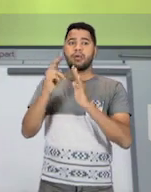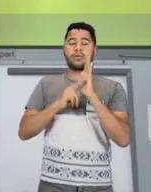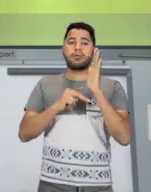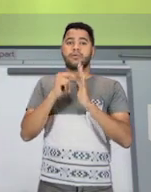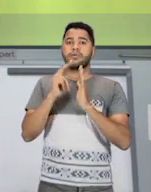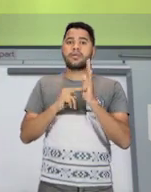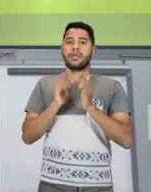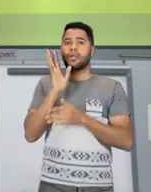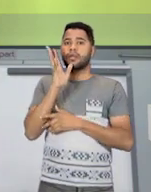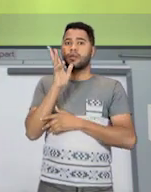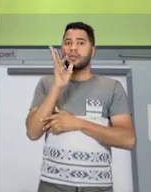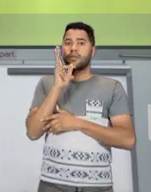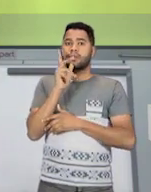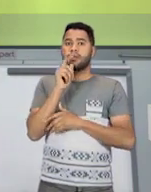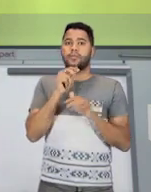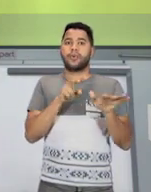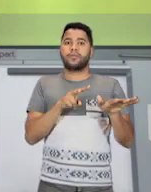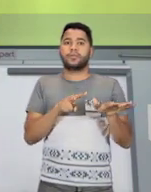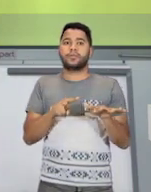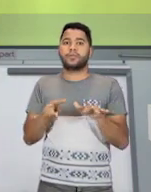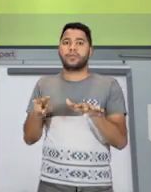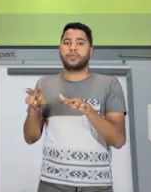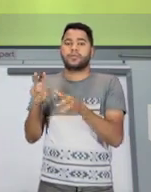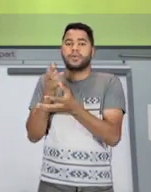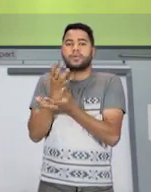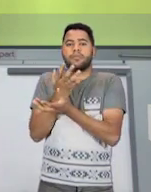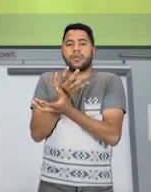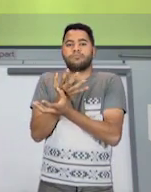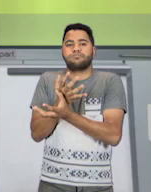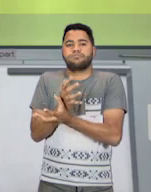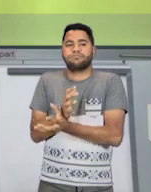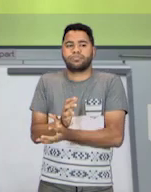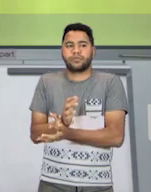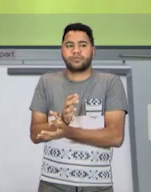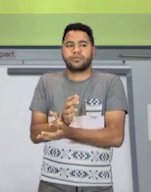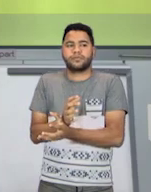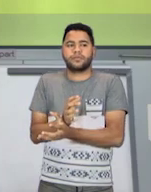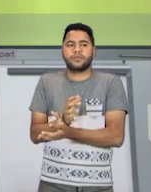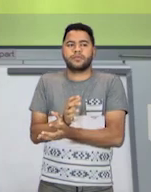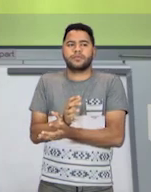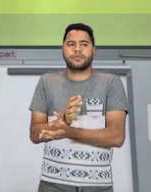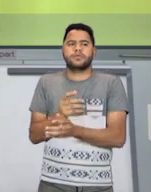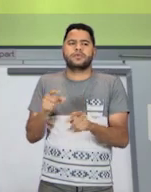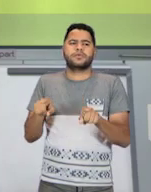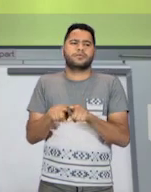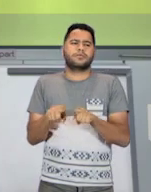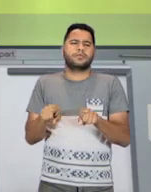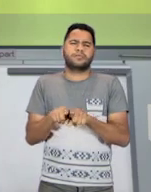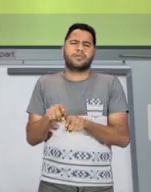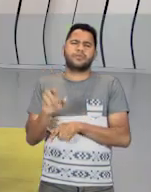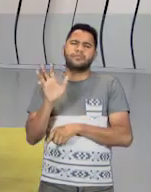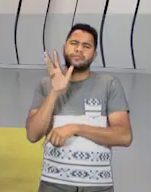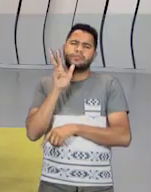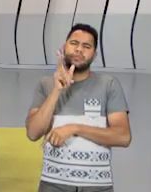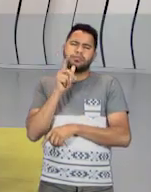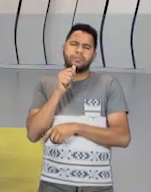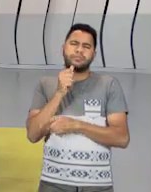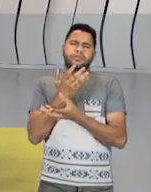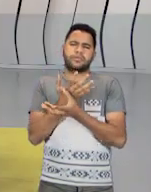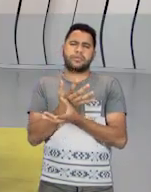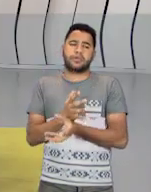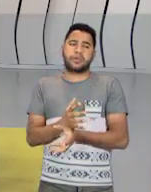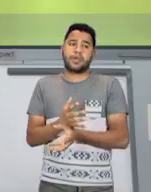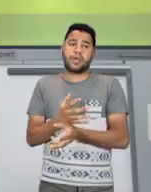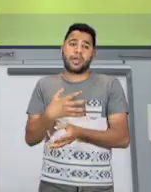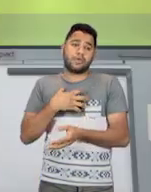Demoravam semanas para secar. His paintings take weeks to dry, ok? Então,